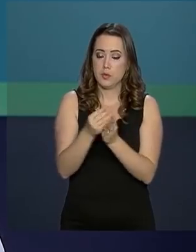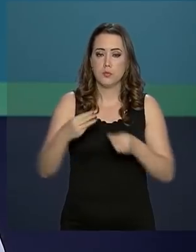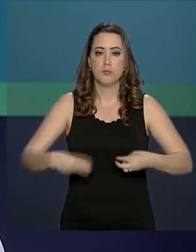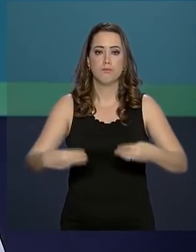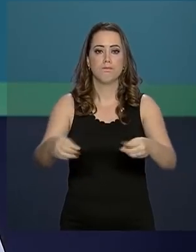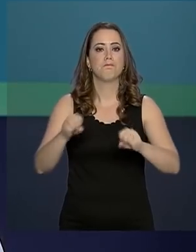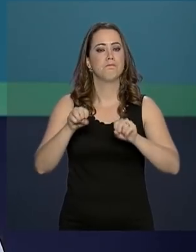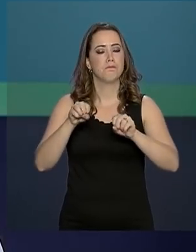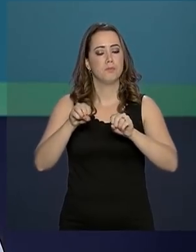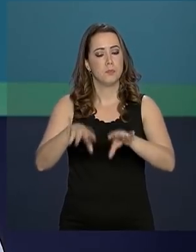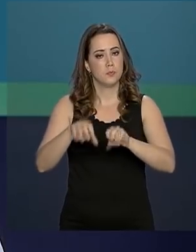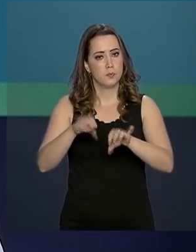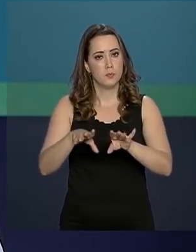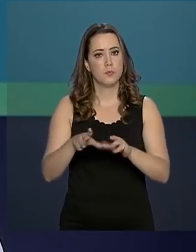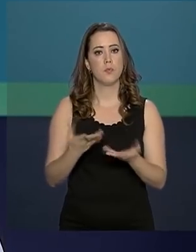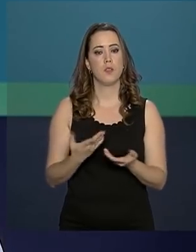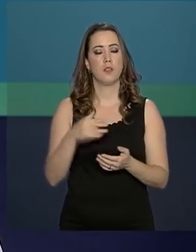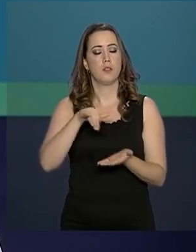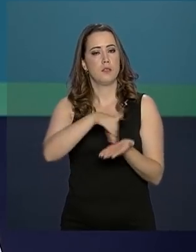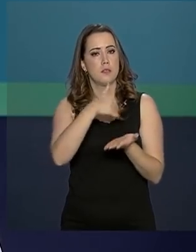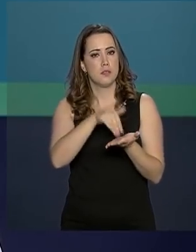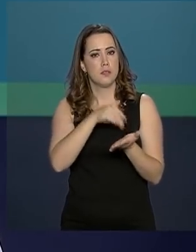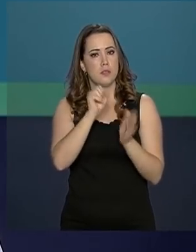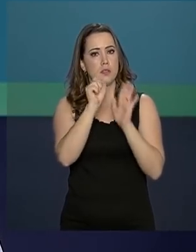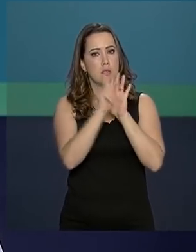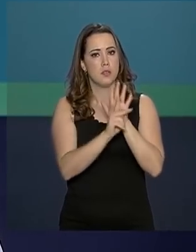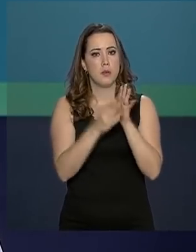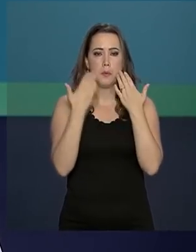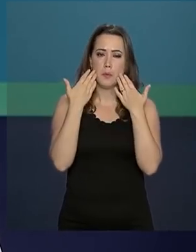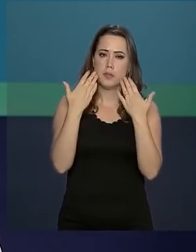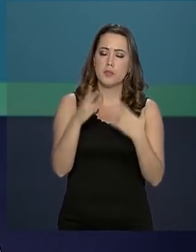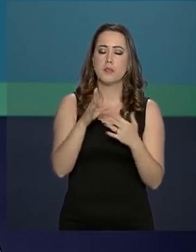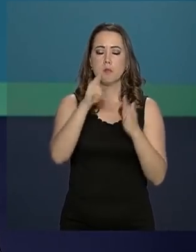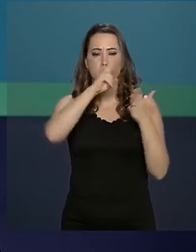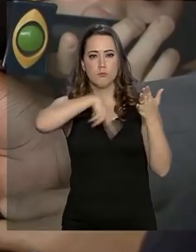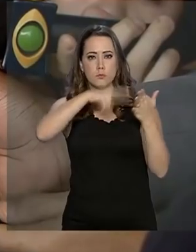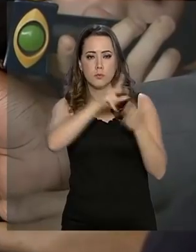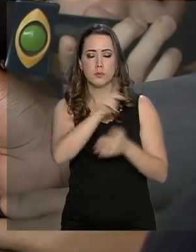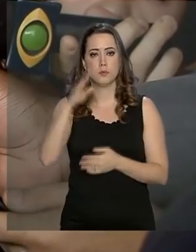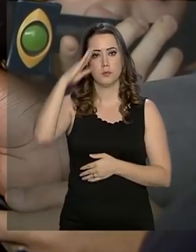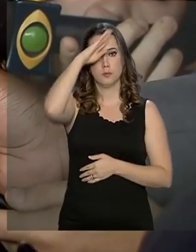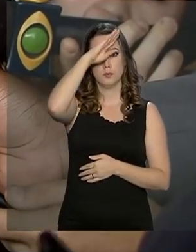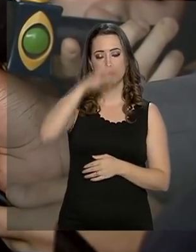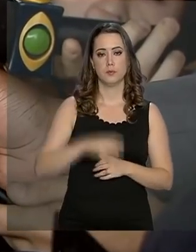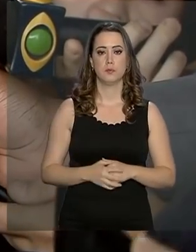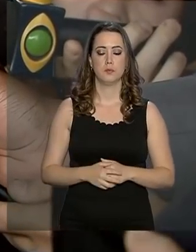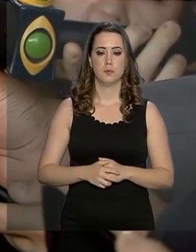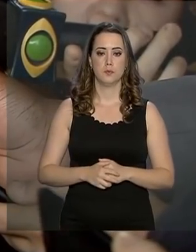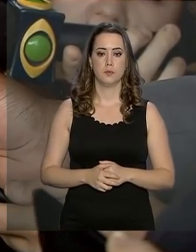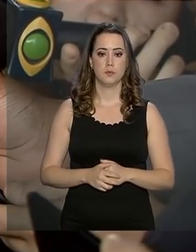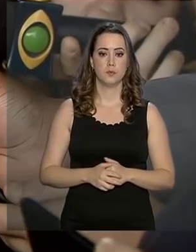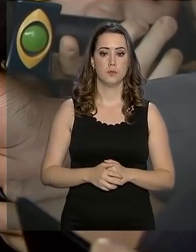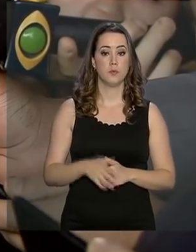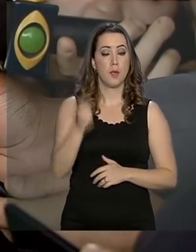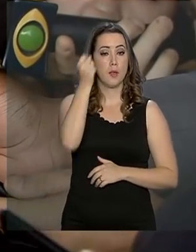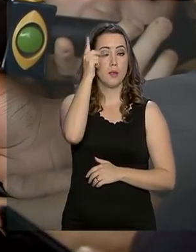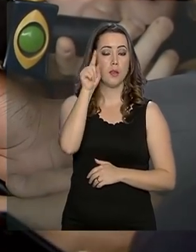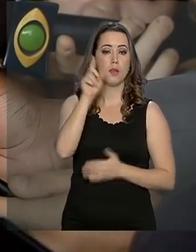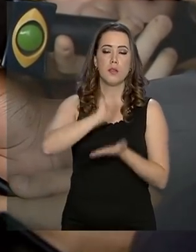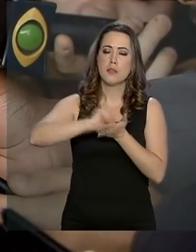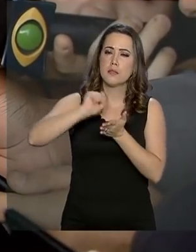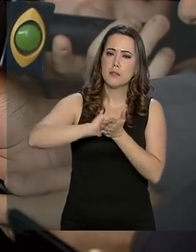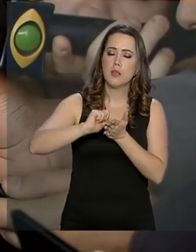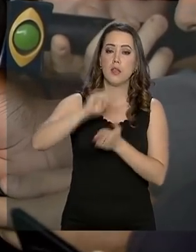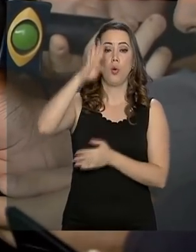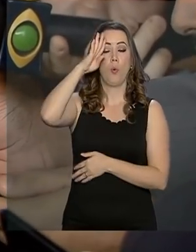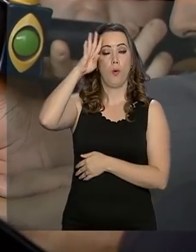Secretário da Previdência apresenta texto da reforma para presidente Jair Bolsonaro. E a ideia é que ele assine esse texto